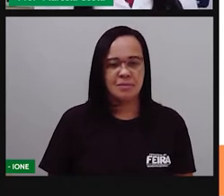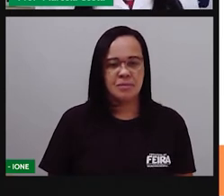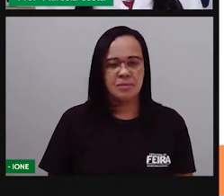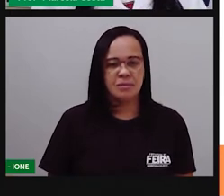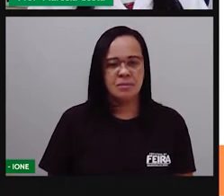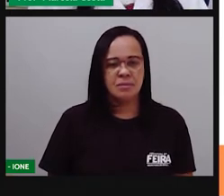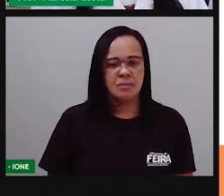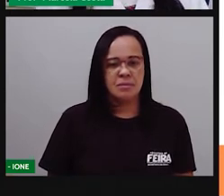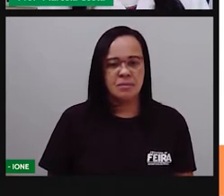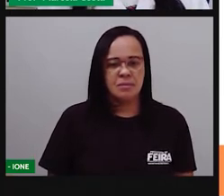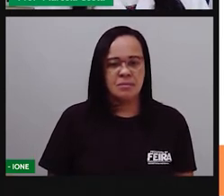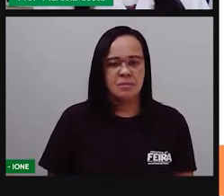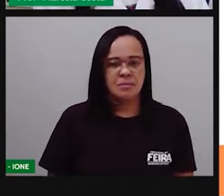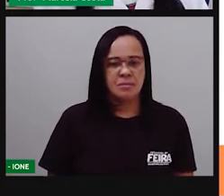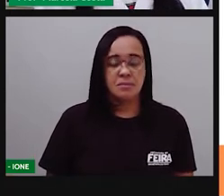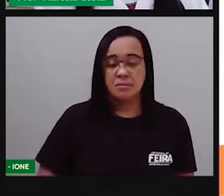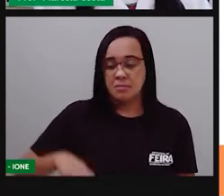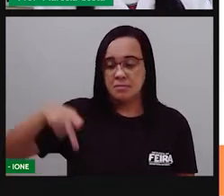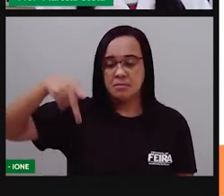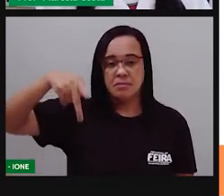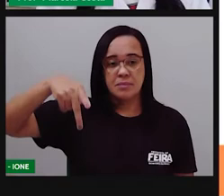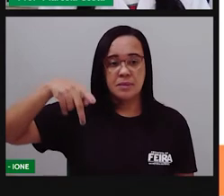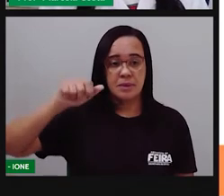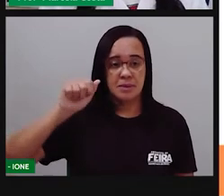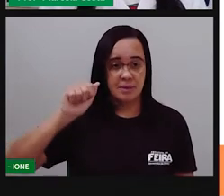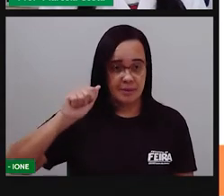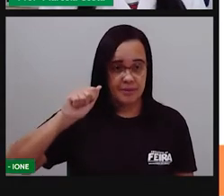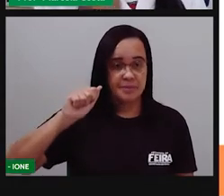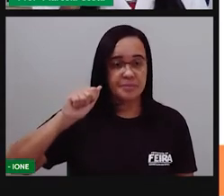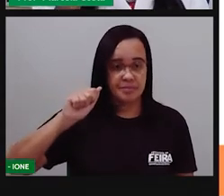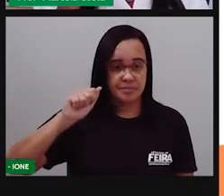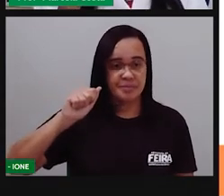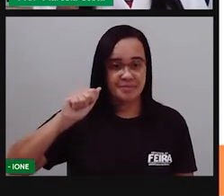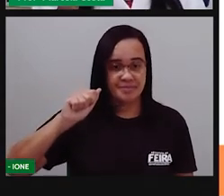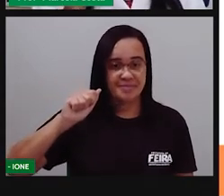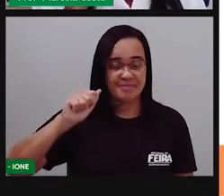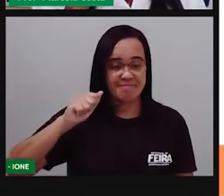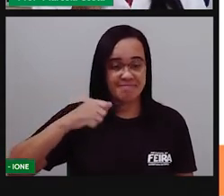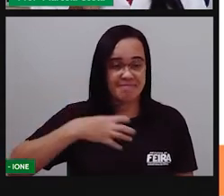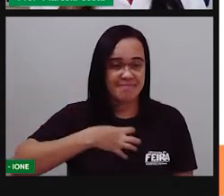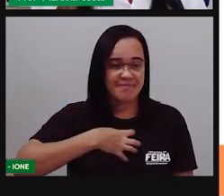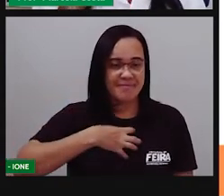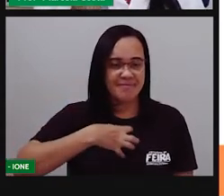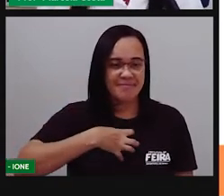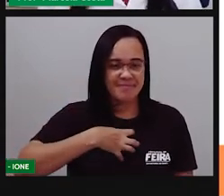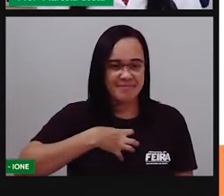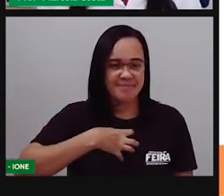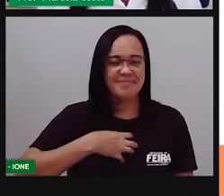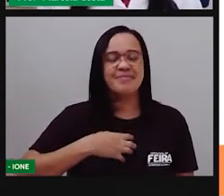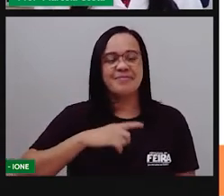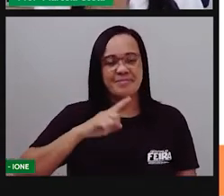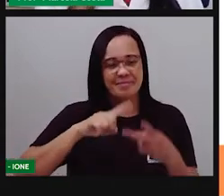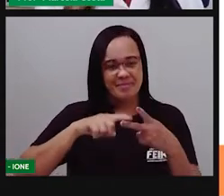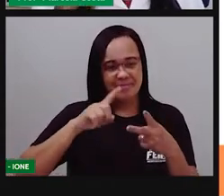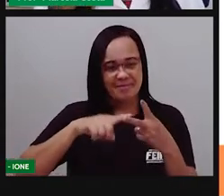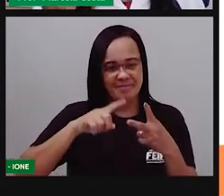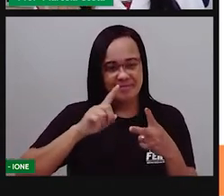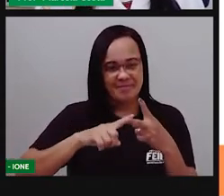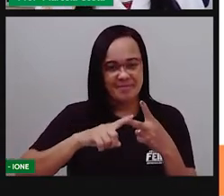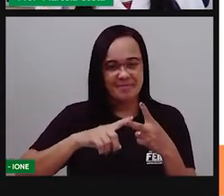É o som do P, A, né? Pá, pá. Você ouve o som do P. E na outra sílaba?